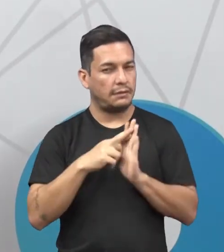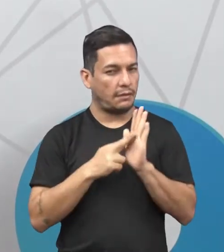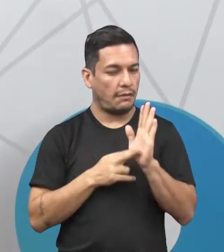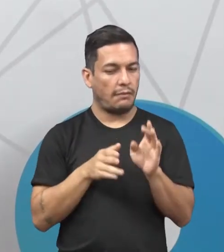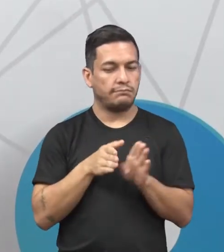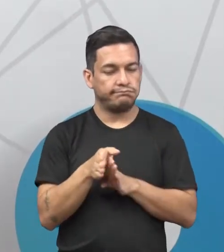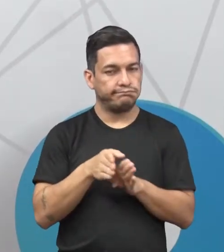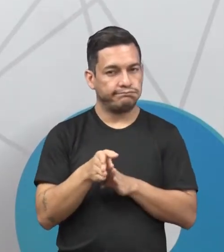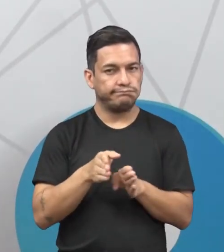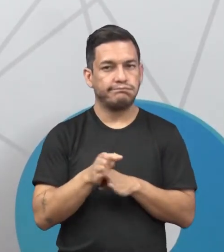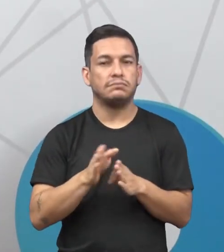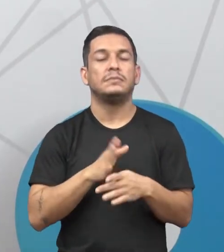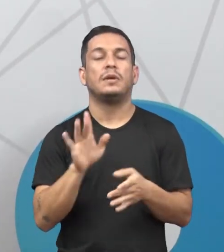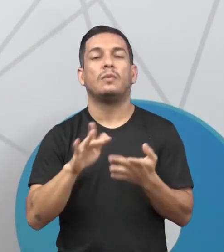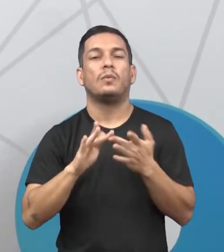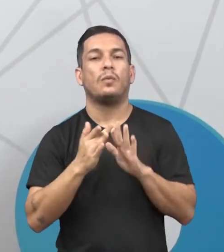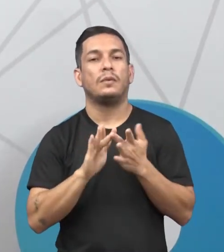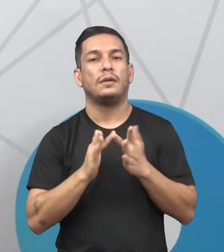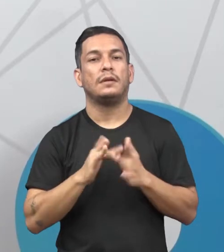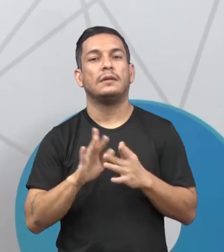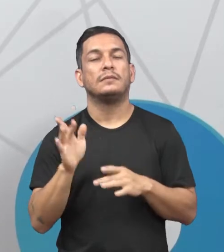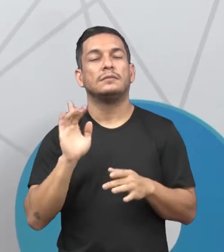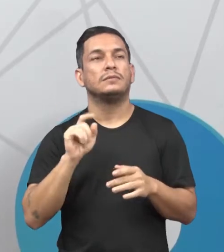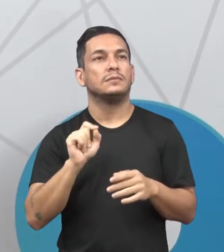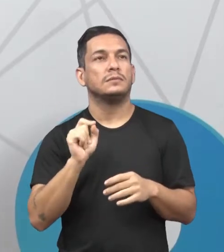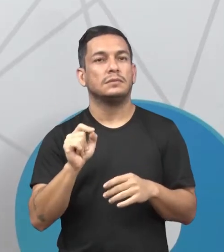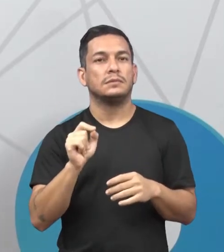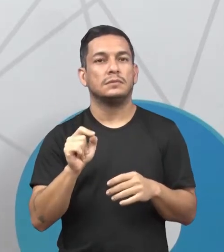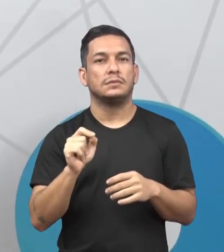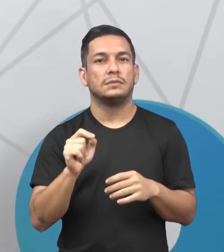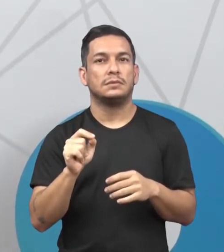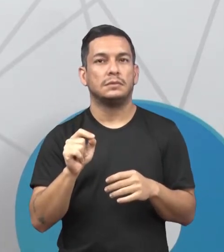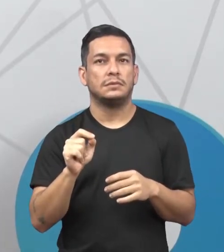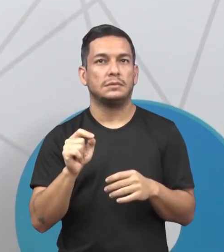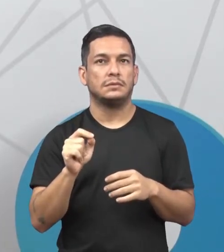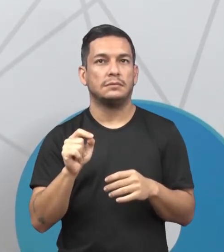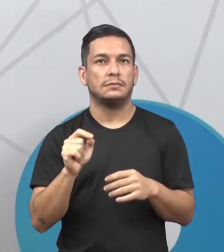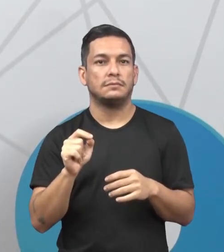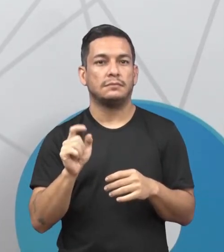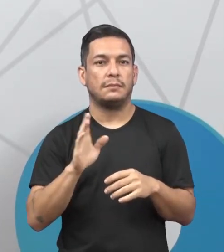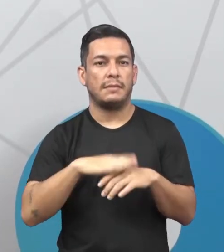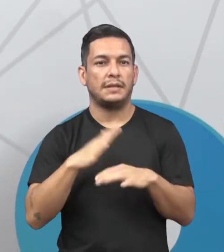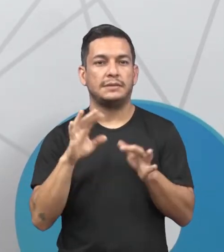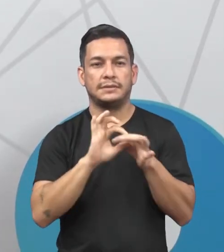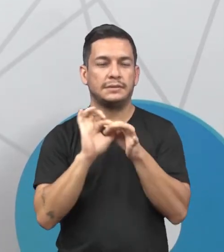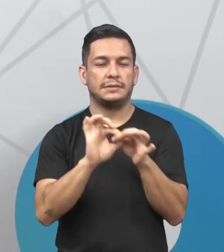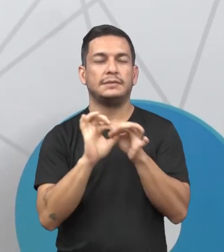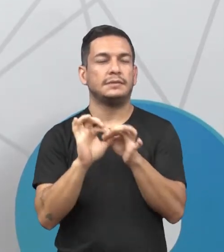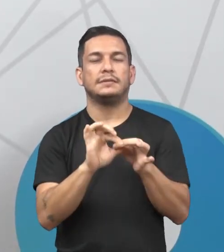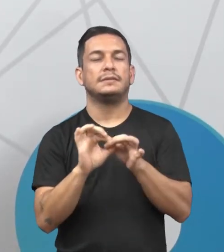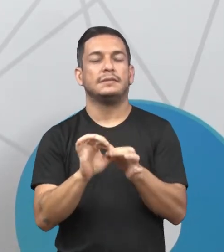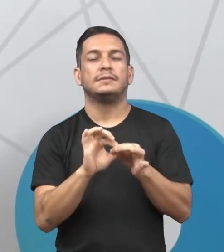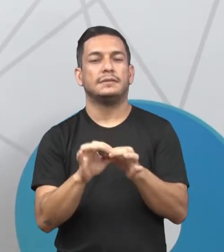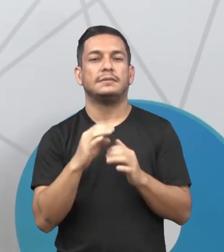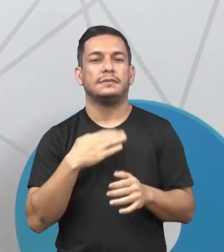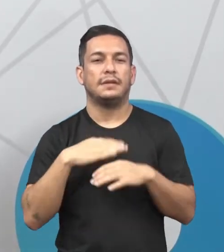né? É aquele contato mais consanguíneo, né? Mais ligado à afetividade.